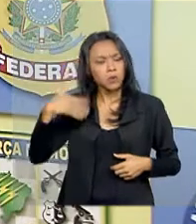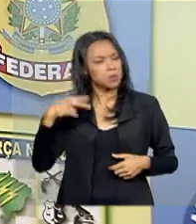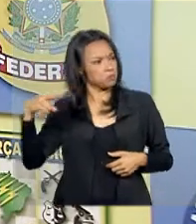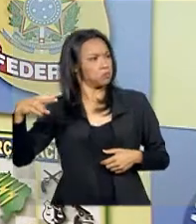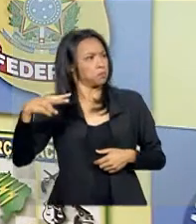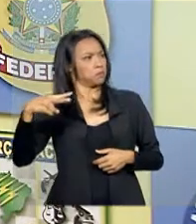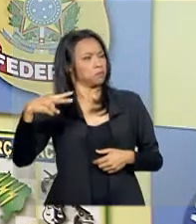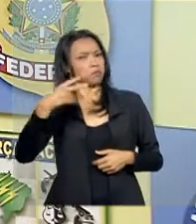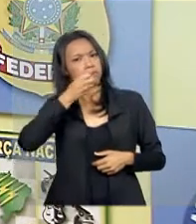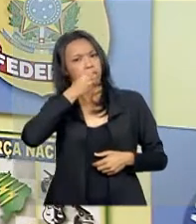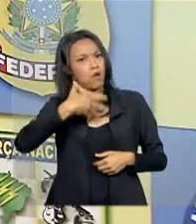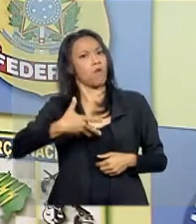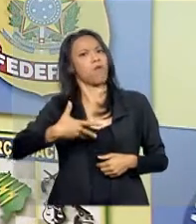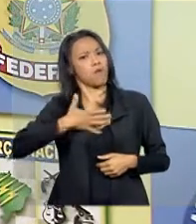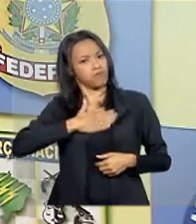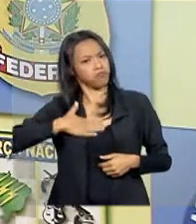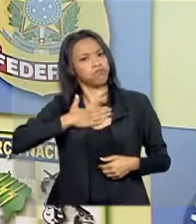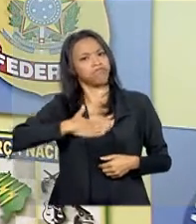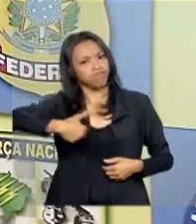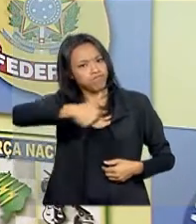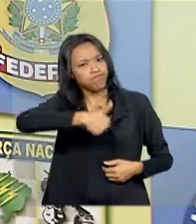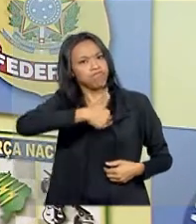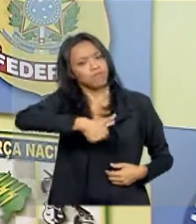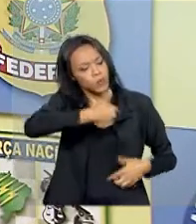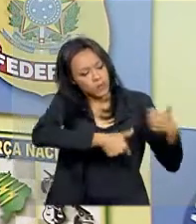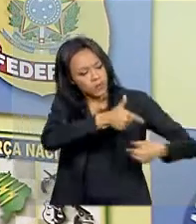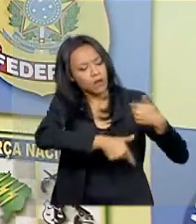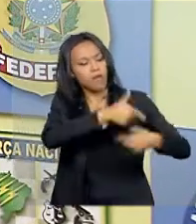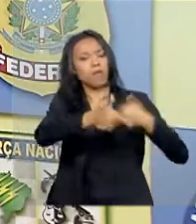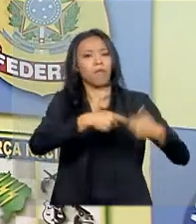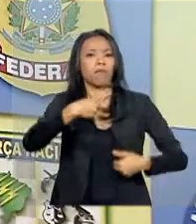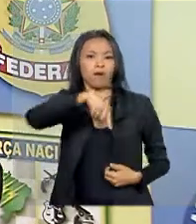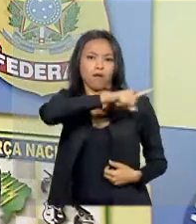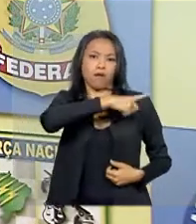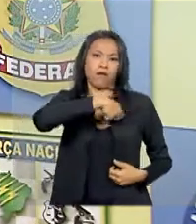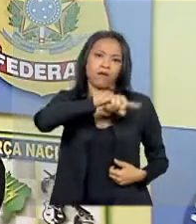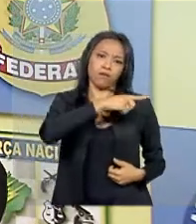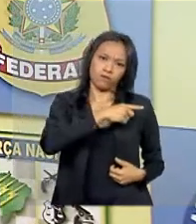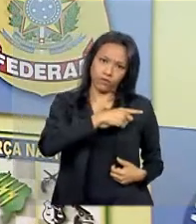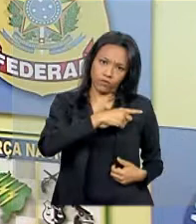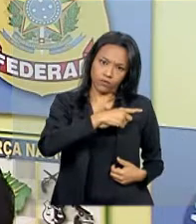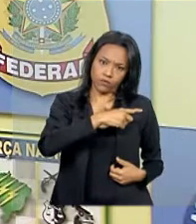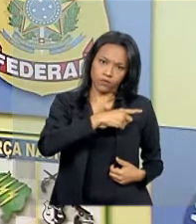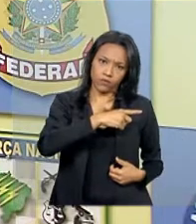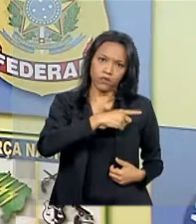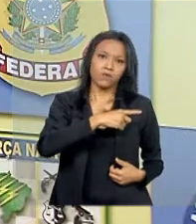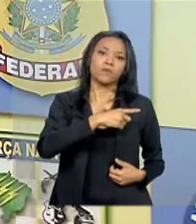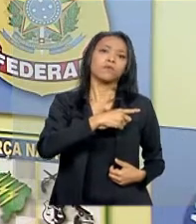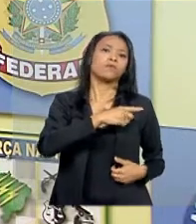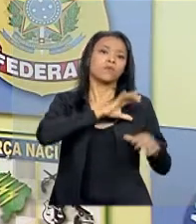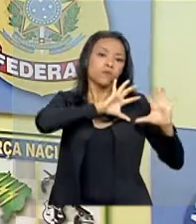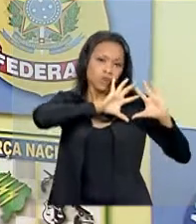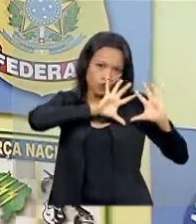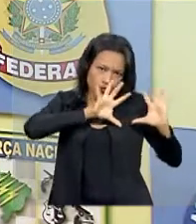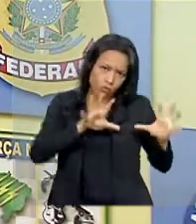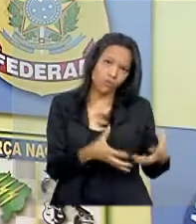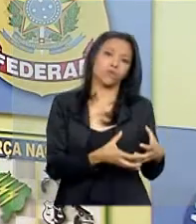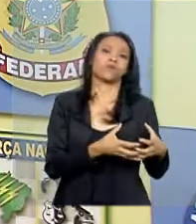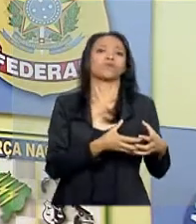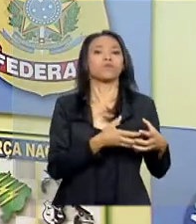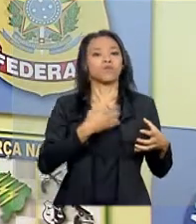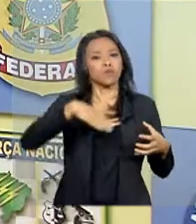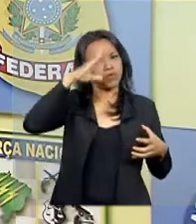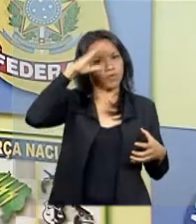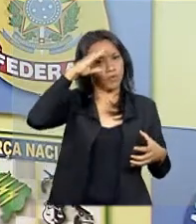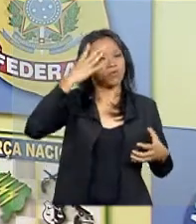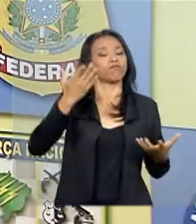recepção dessas ações do Comando Conjunto. Tudo isso mostra,